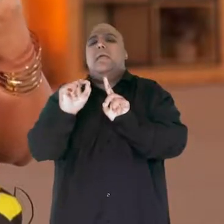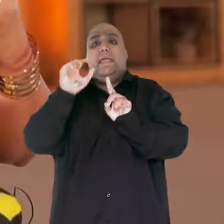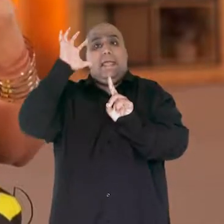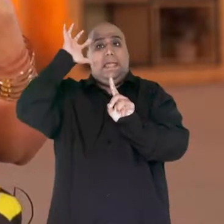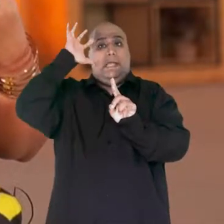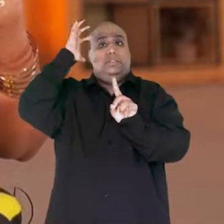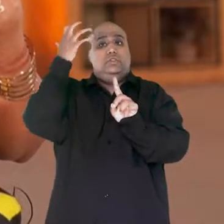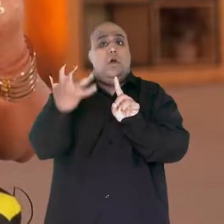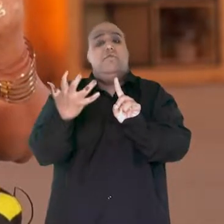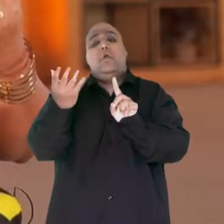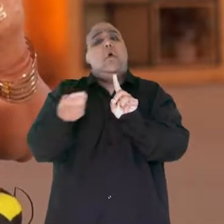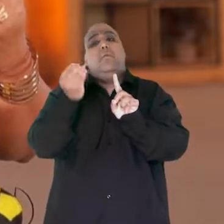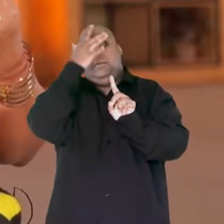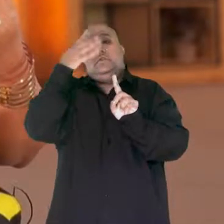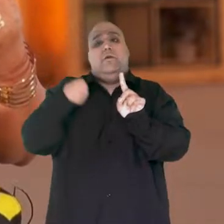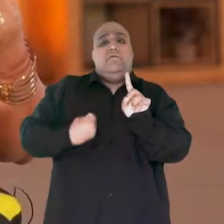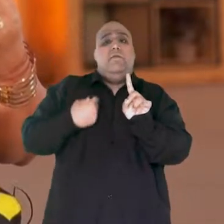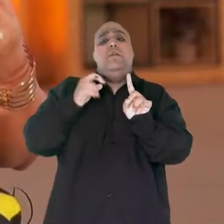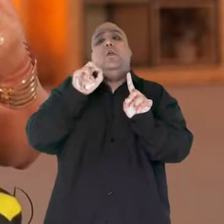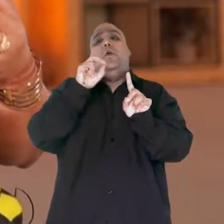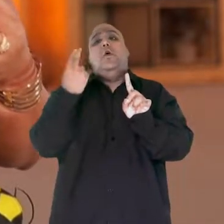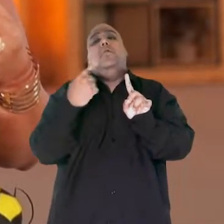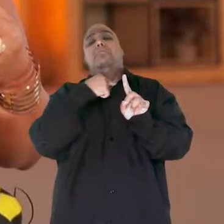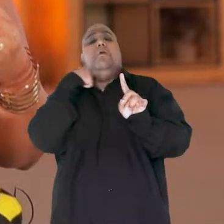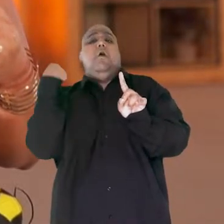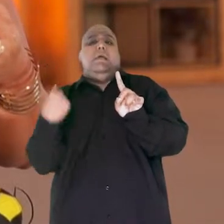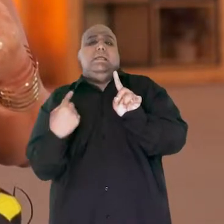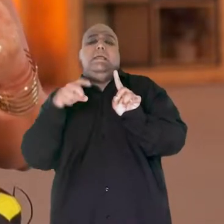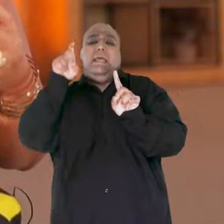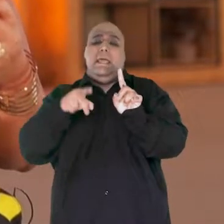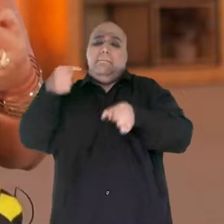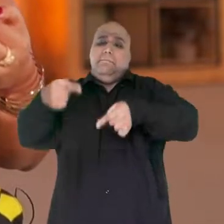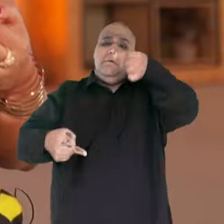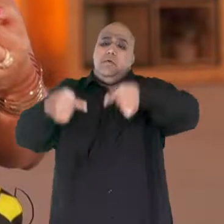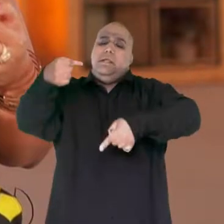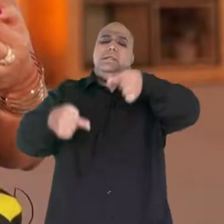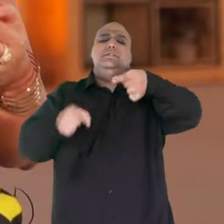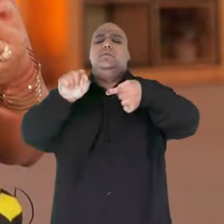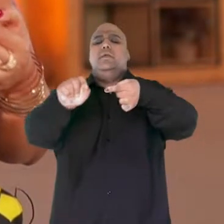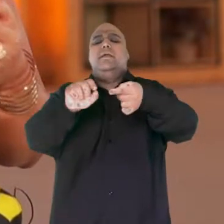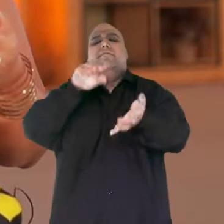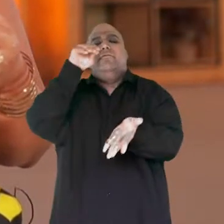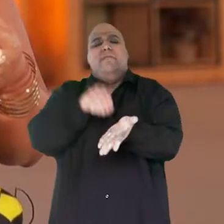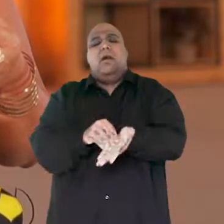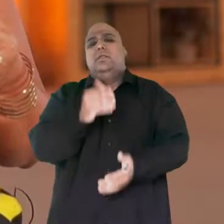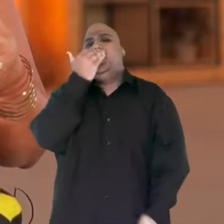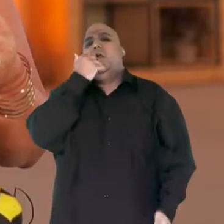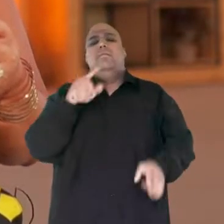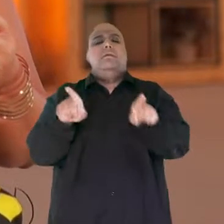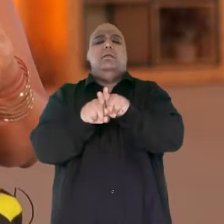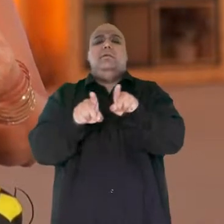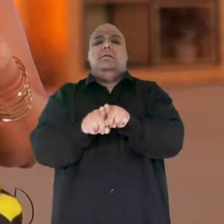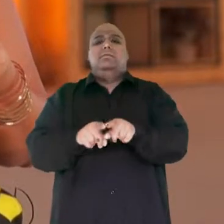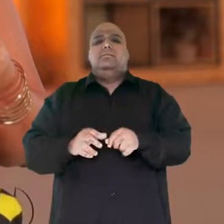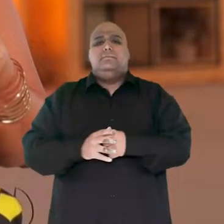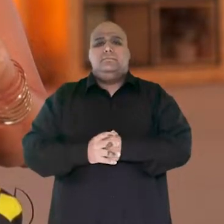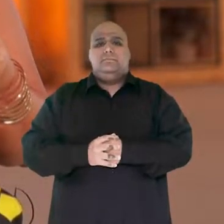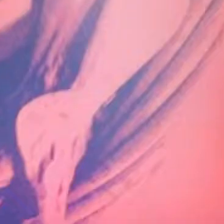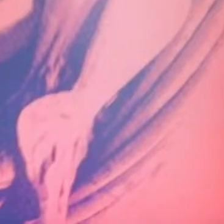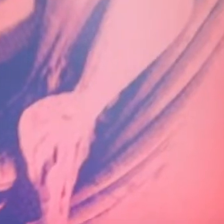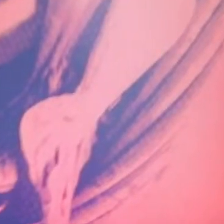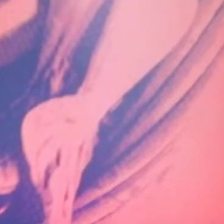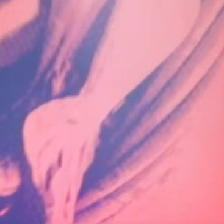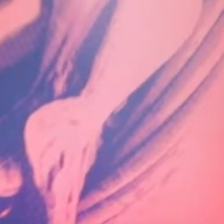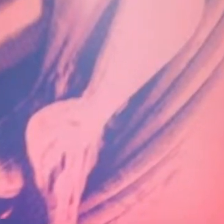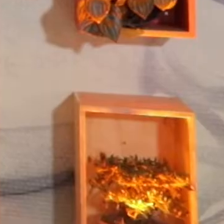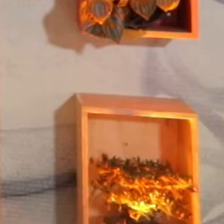a soberania do Estado decide quem pode viver e quem deve morrer. Isso é feito através de uma política de ampliação da insegurança alimentar também.